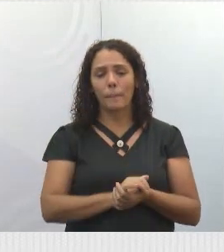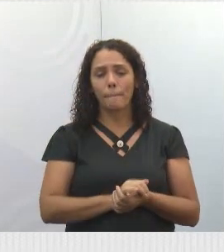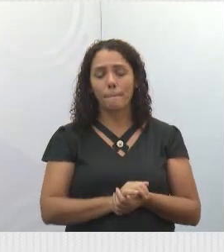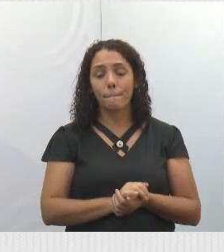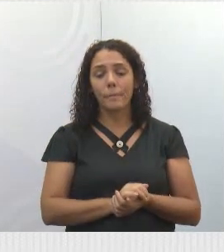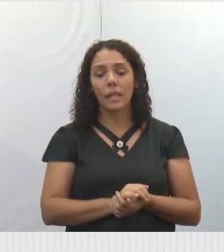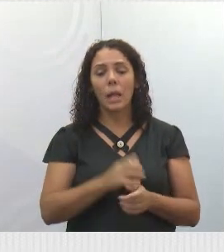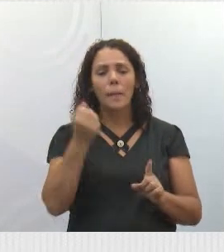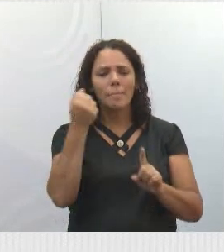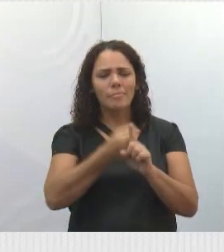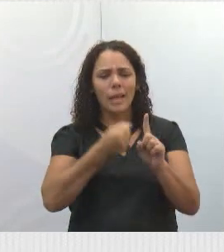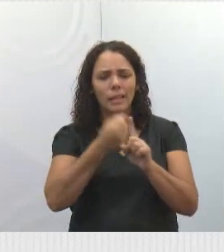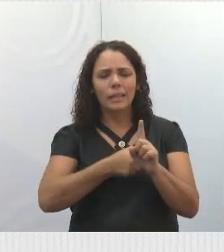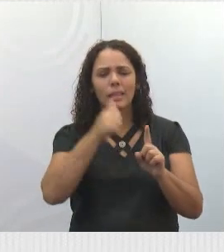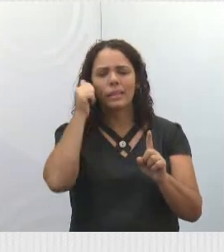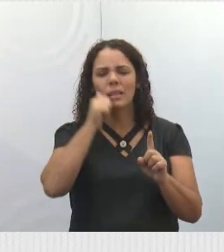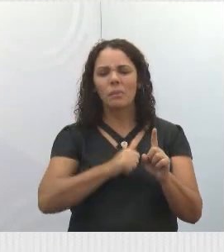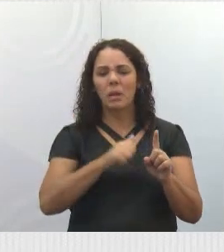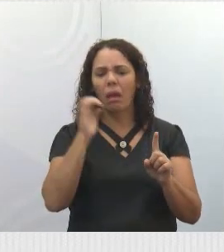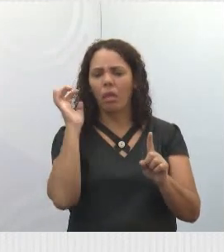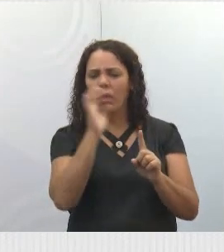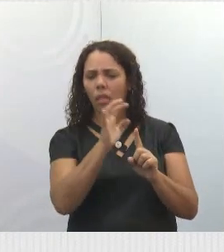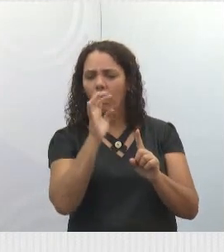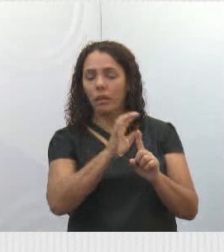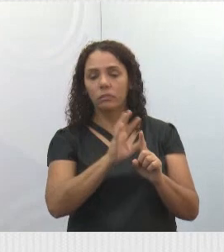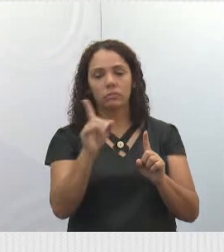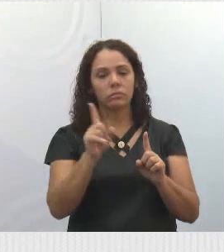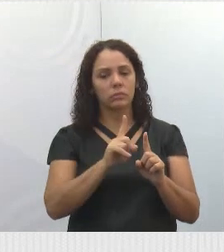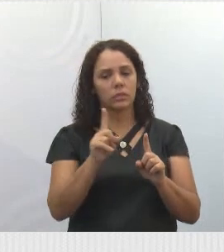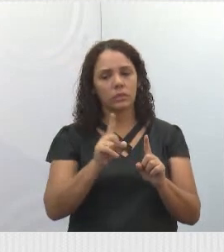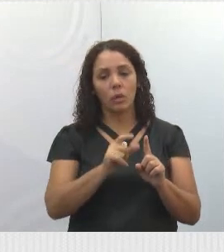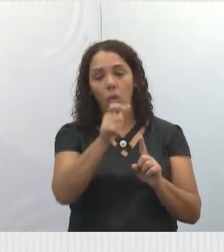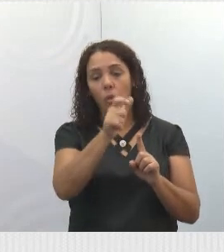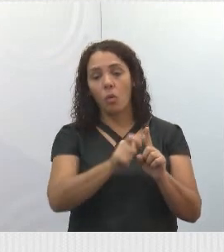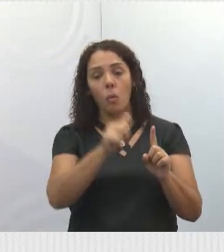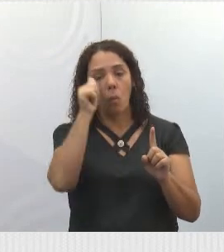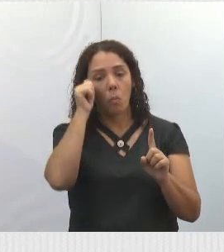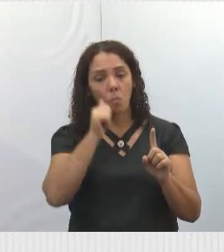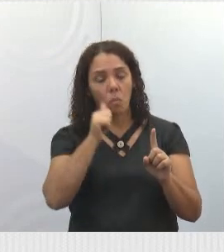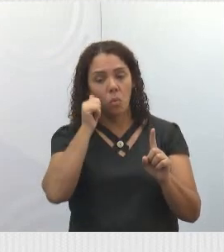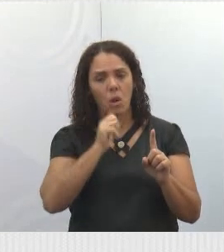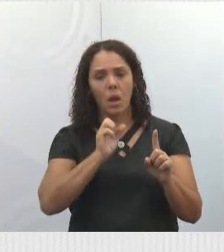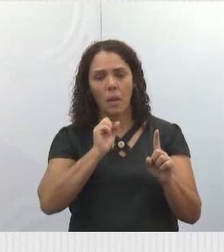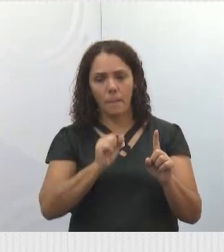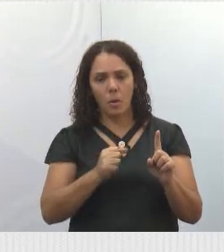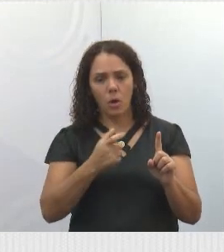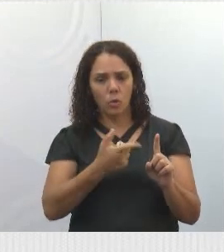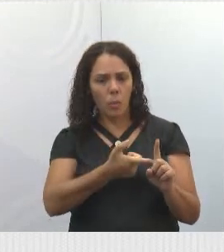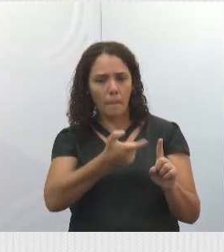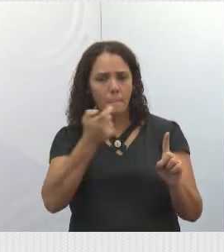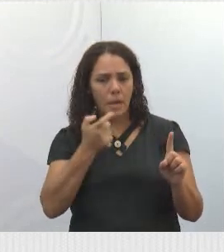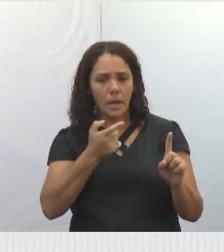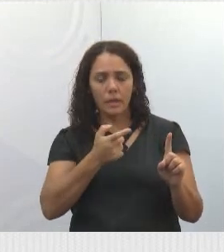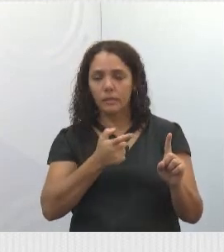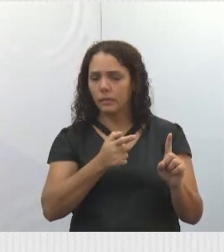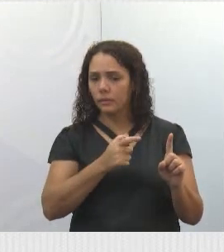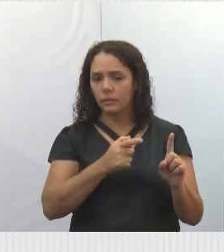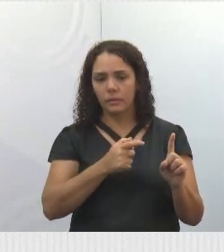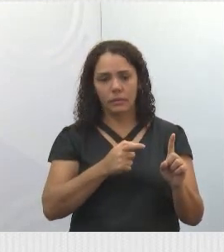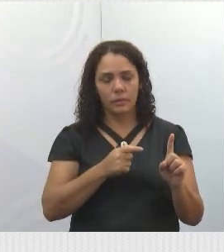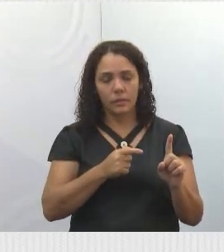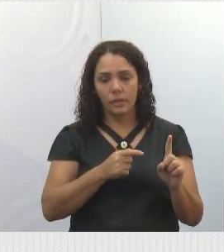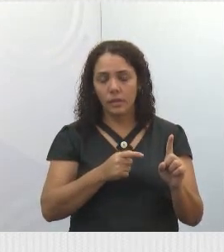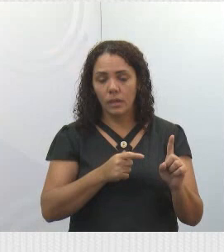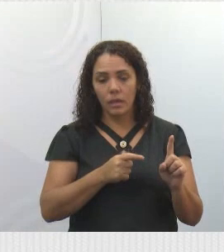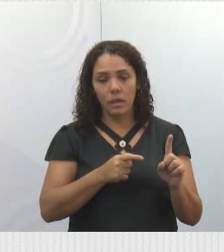mulher. Mulher não é objeto de tiro, não é objeto para você ter um alvo